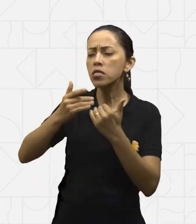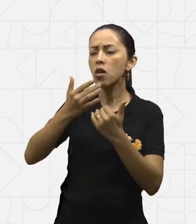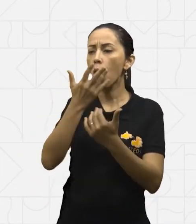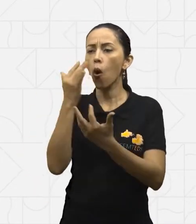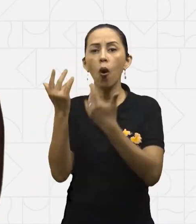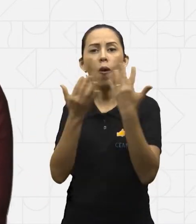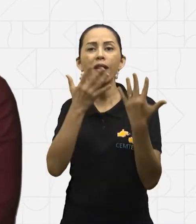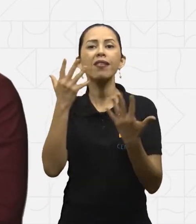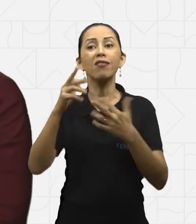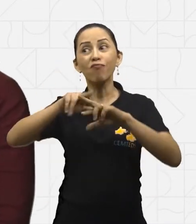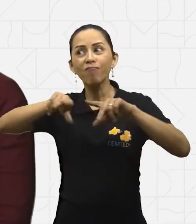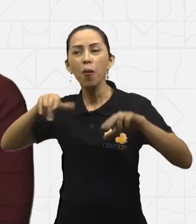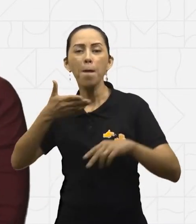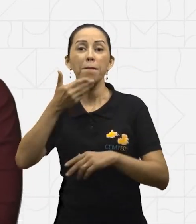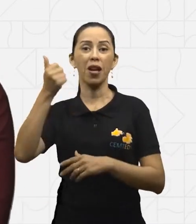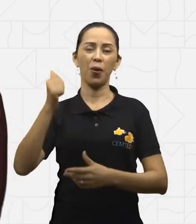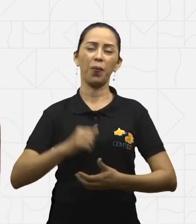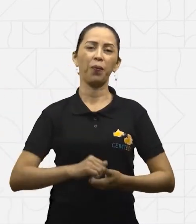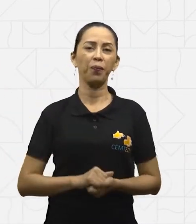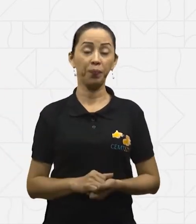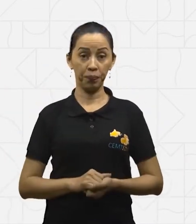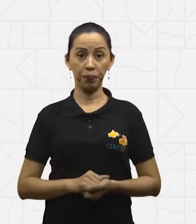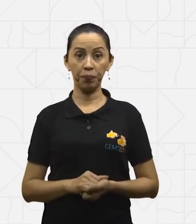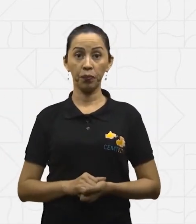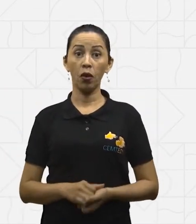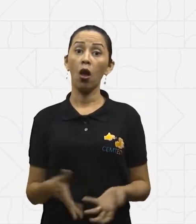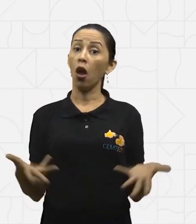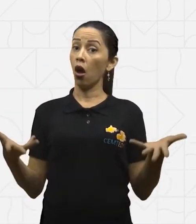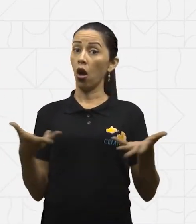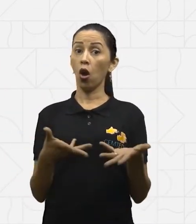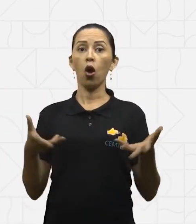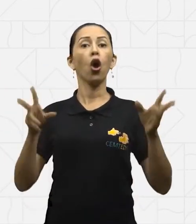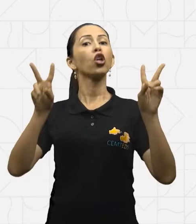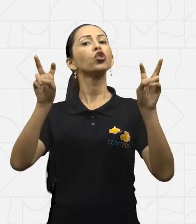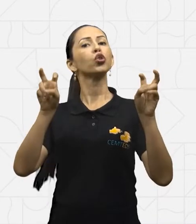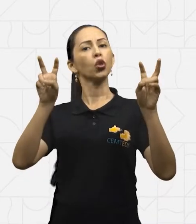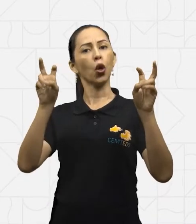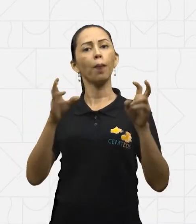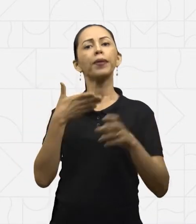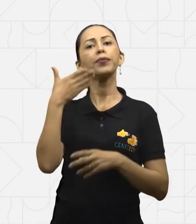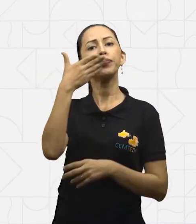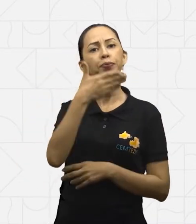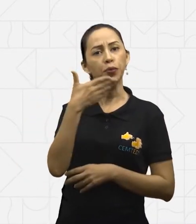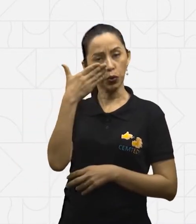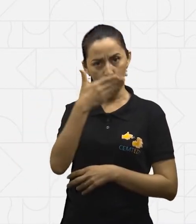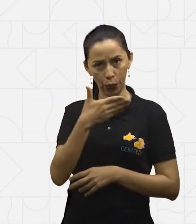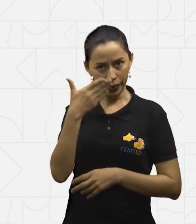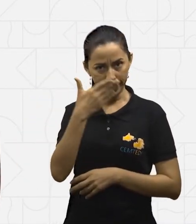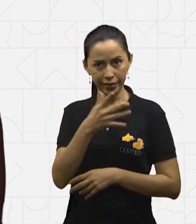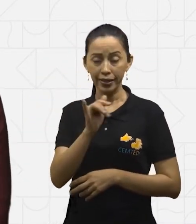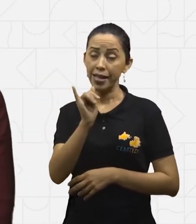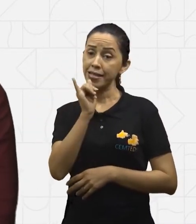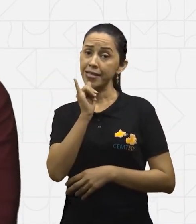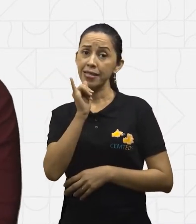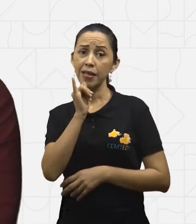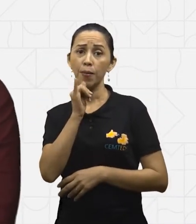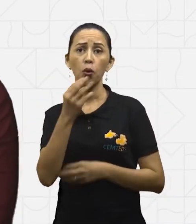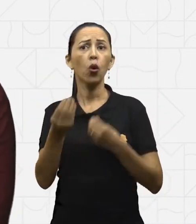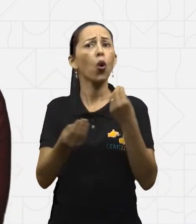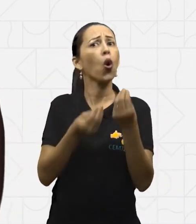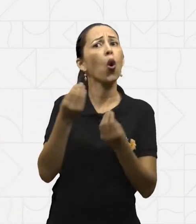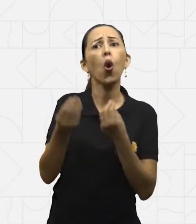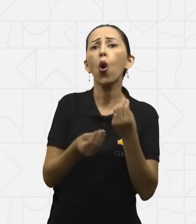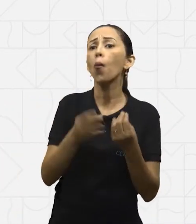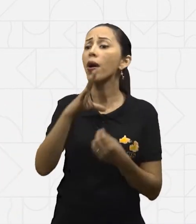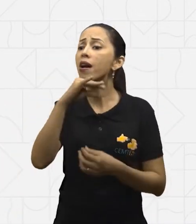em relação às sobremesas das crianças, né? Quantas vezes por semana elas devem comer, elas podem